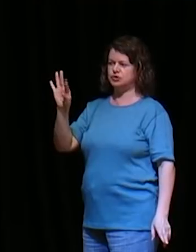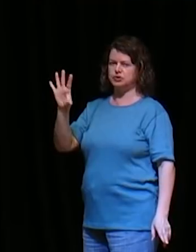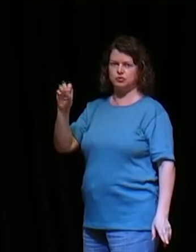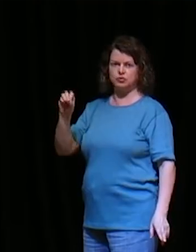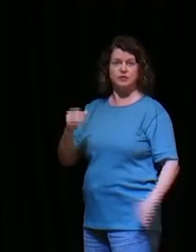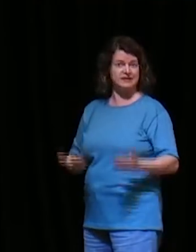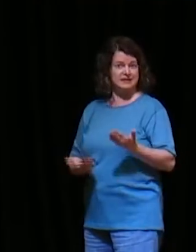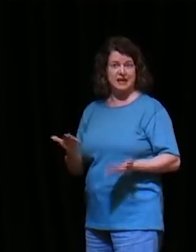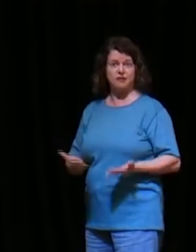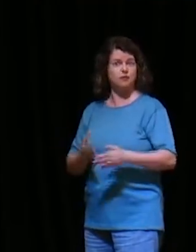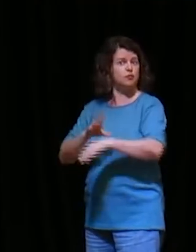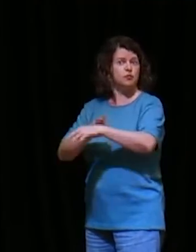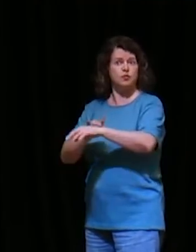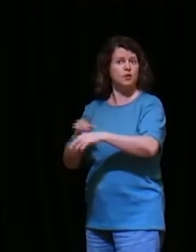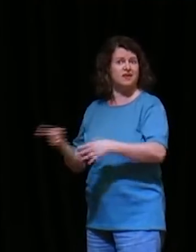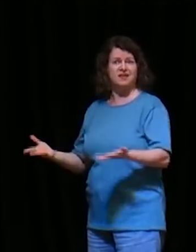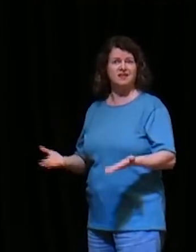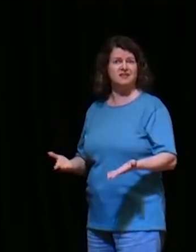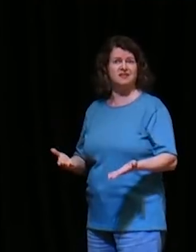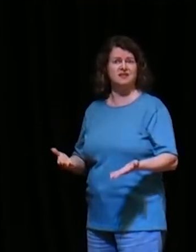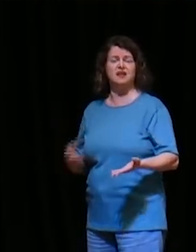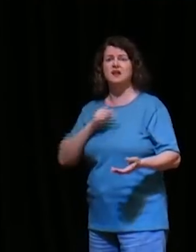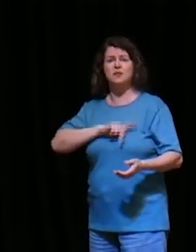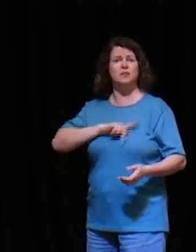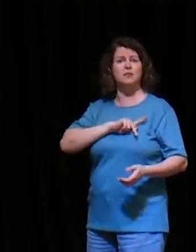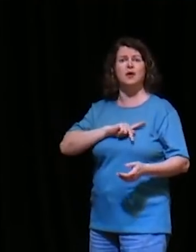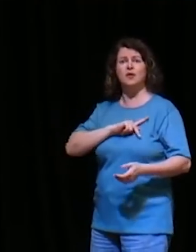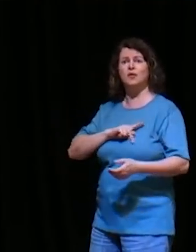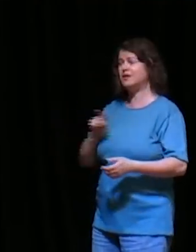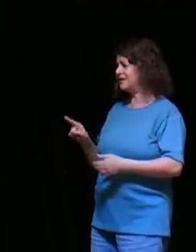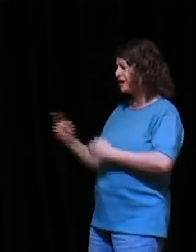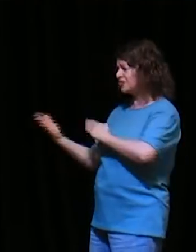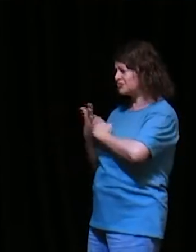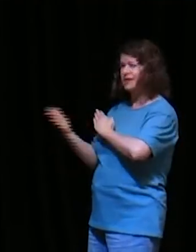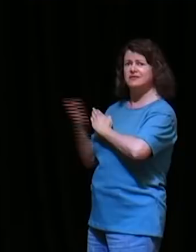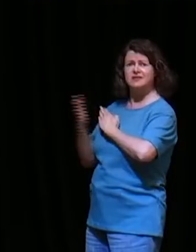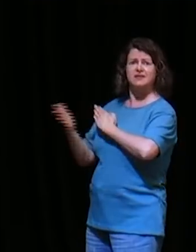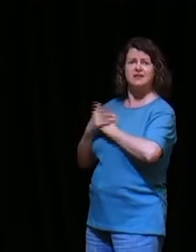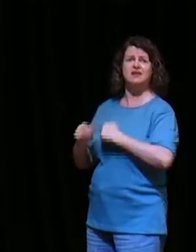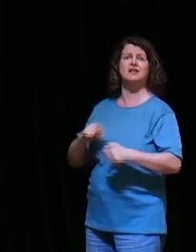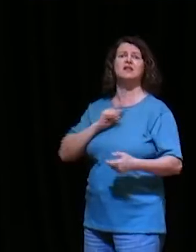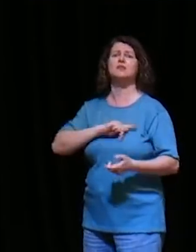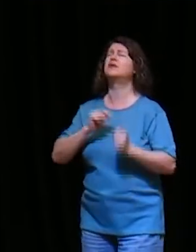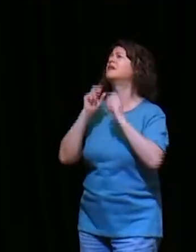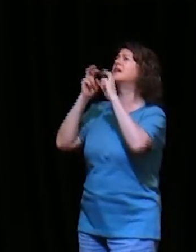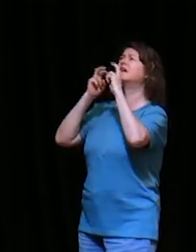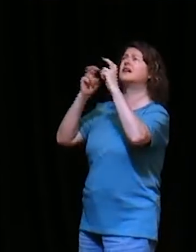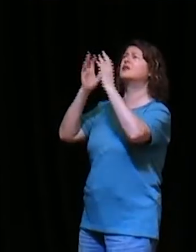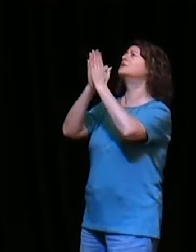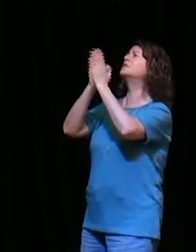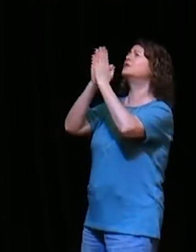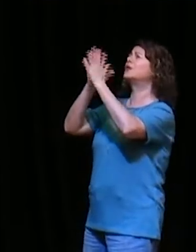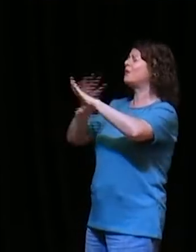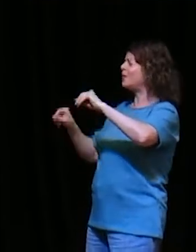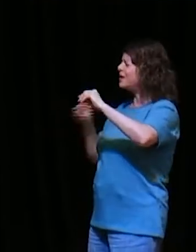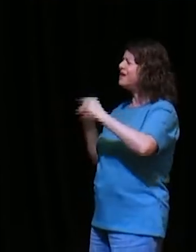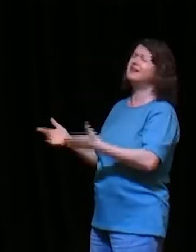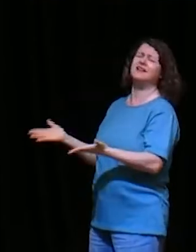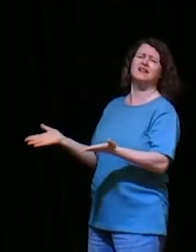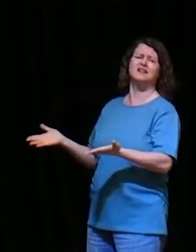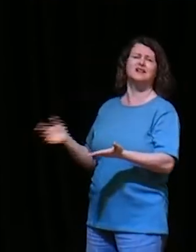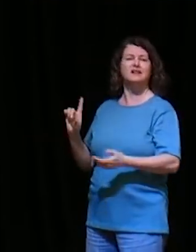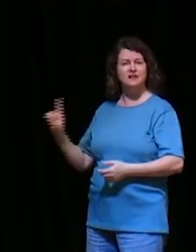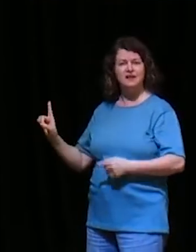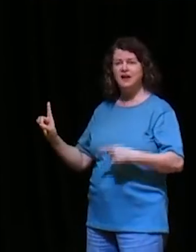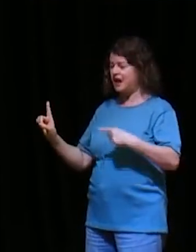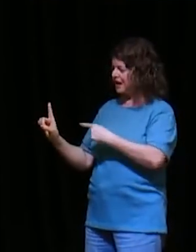clamou, não, Deus não mata, não deixa ele morrer, cura ele, e esse Epafrodito, foi curado, por quê? para que a